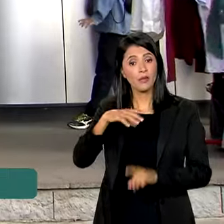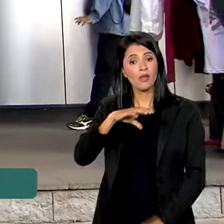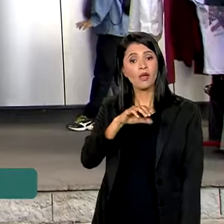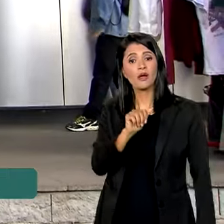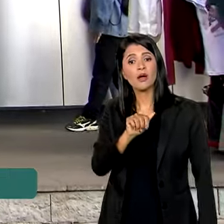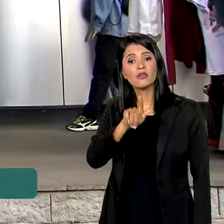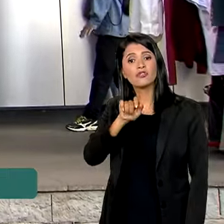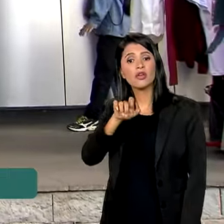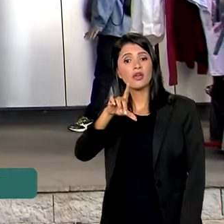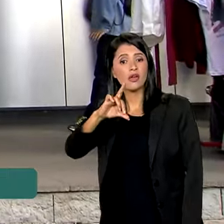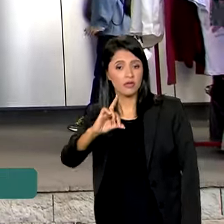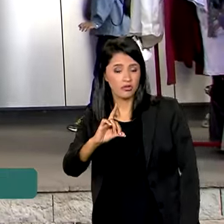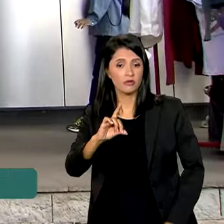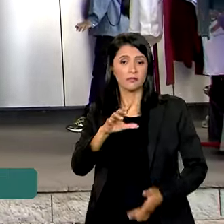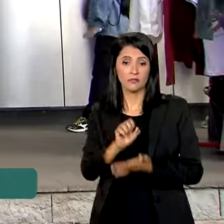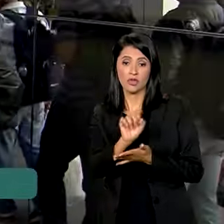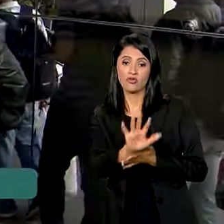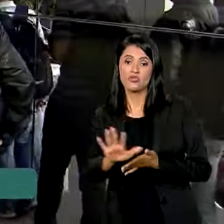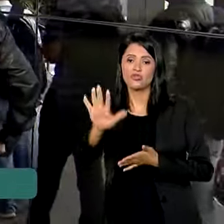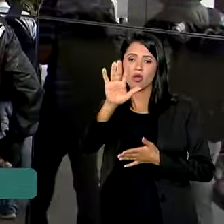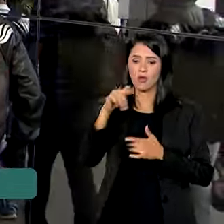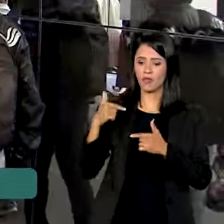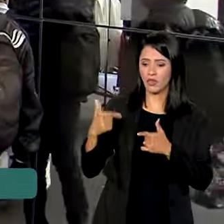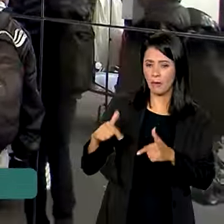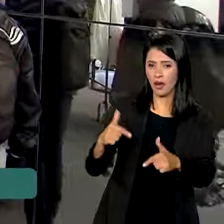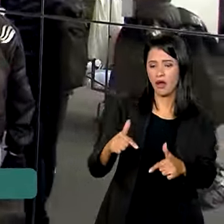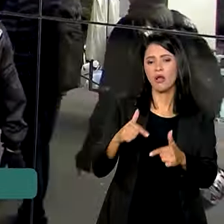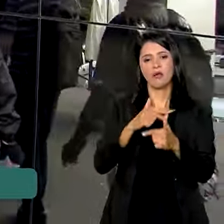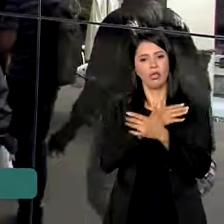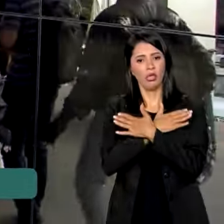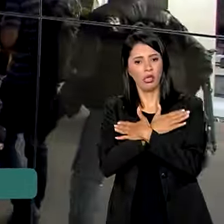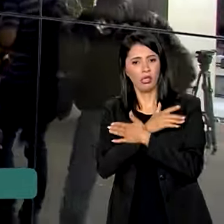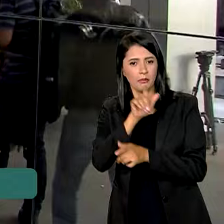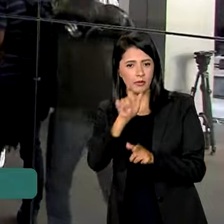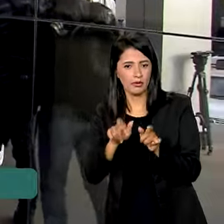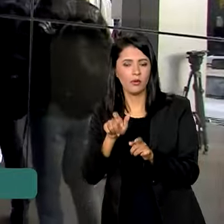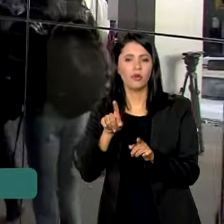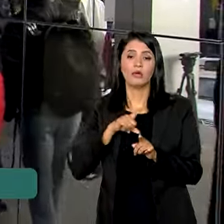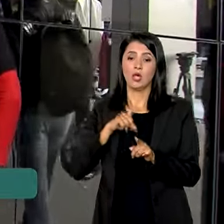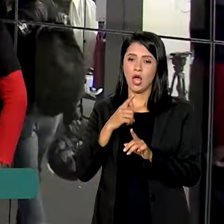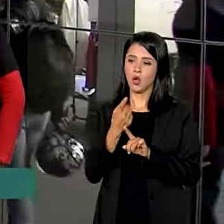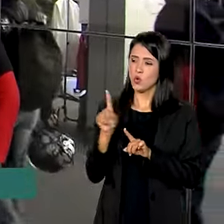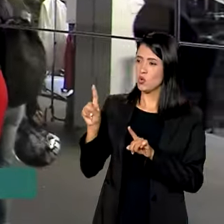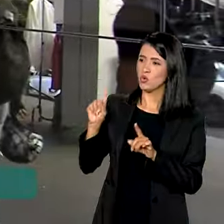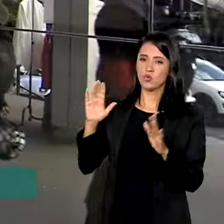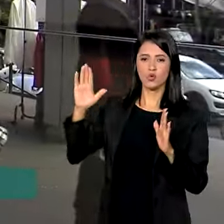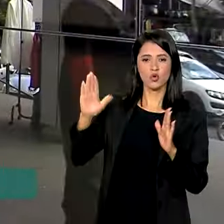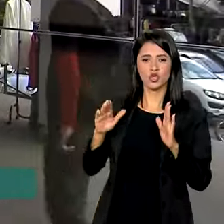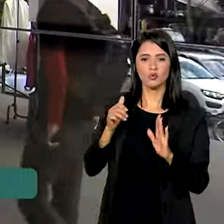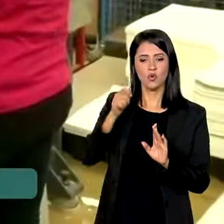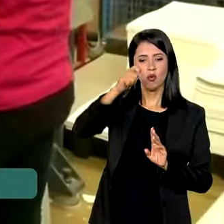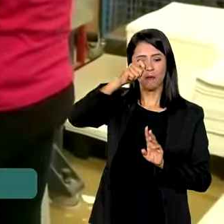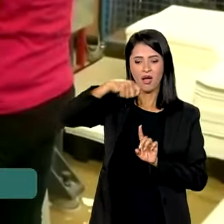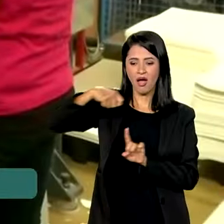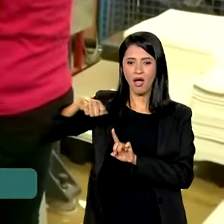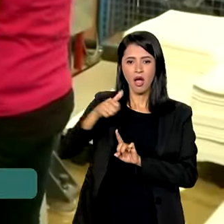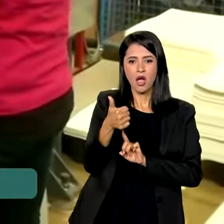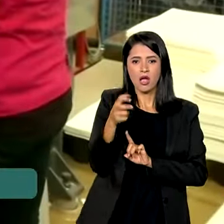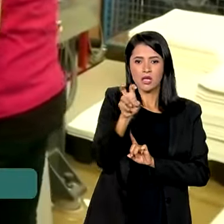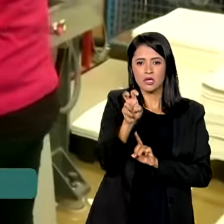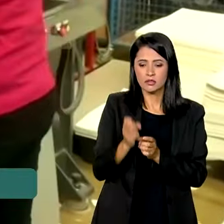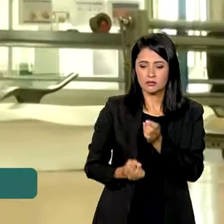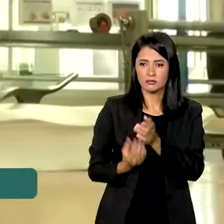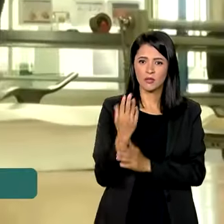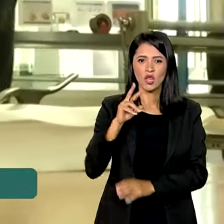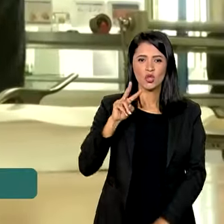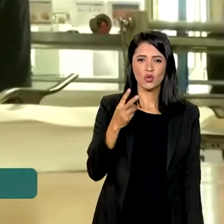Caged, o Cadastro Geral de Empregados e Desempregados, só nos últimos 15 meses foram criados